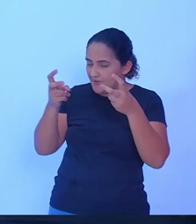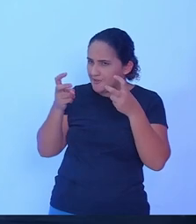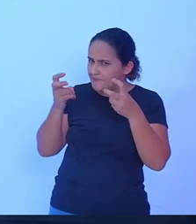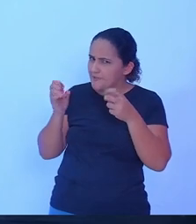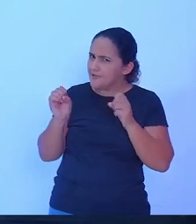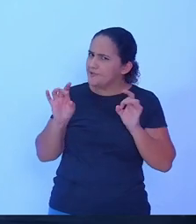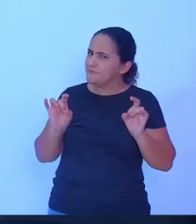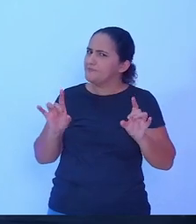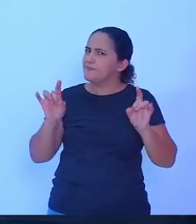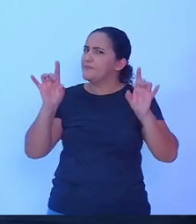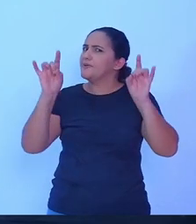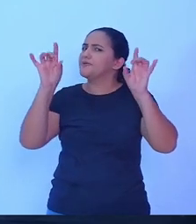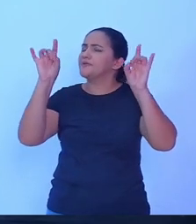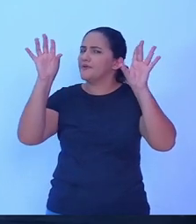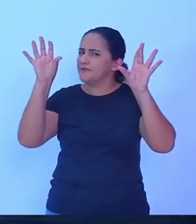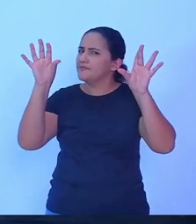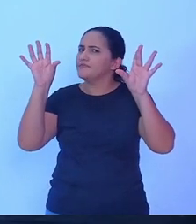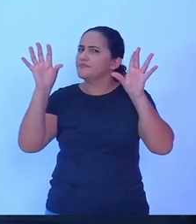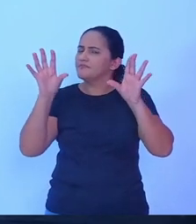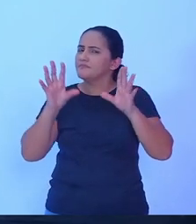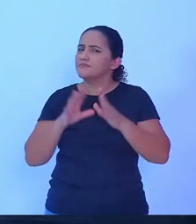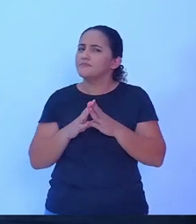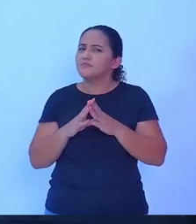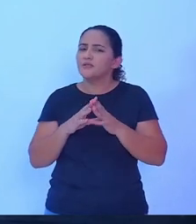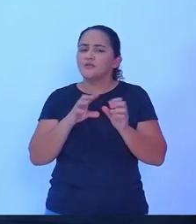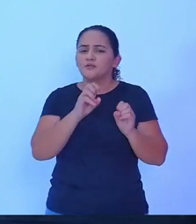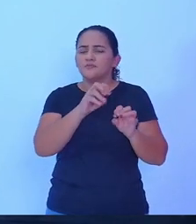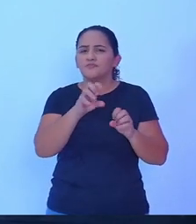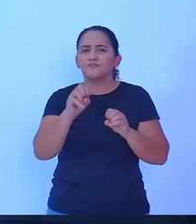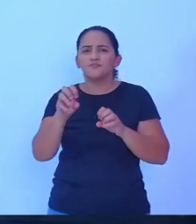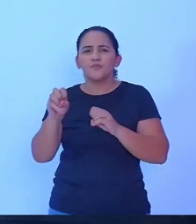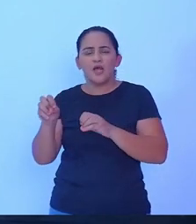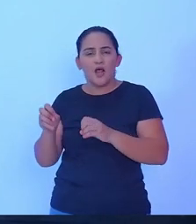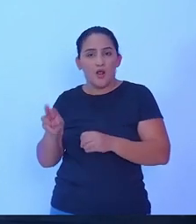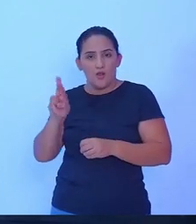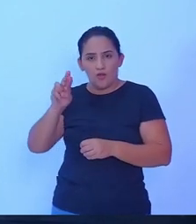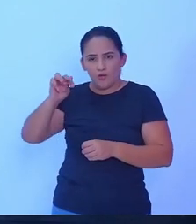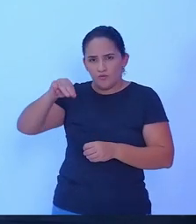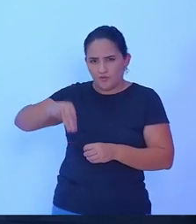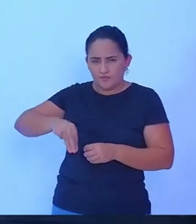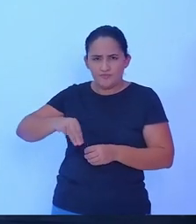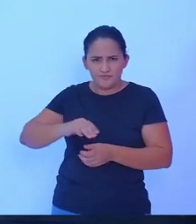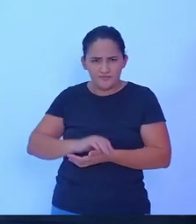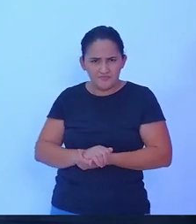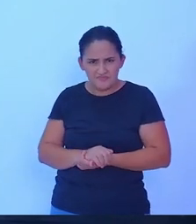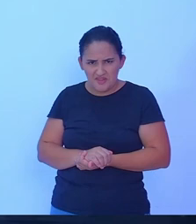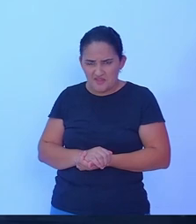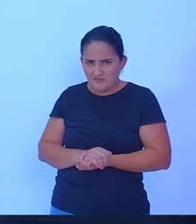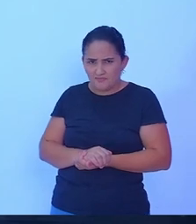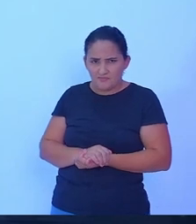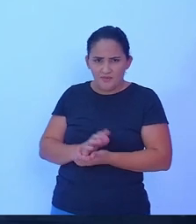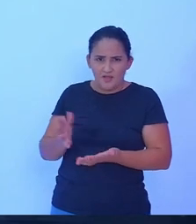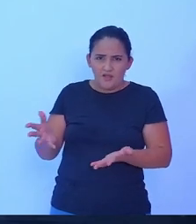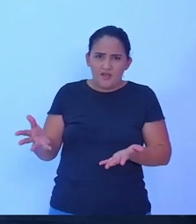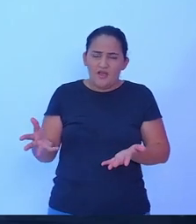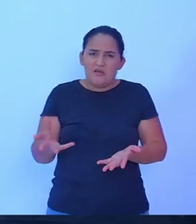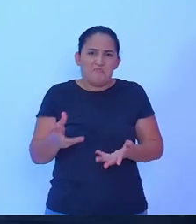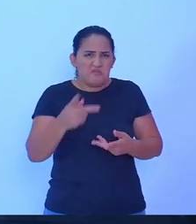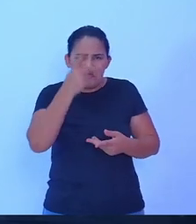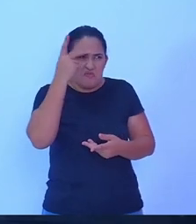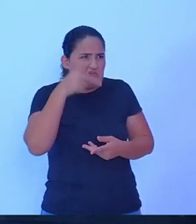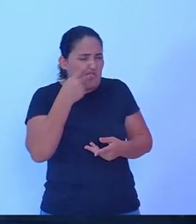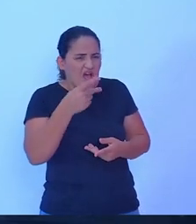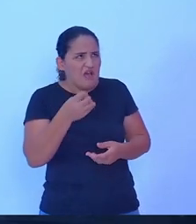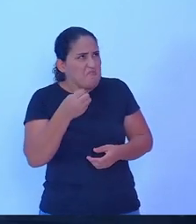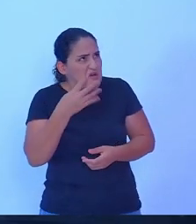educação do nosso município, no qual muitos, alguns, né, falam que vai bem, vai isso, vai